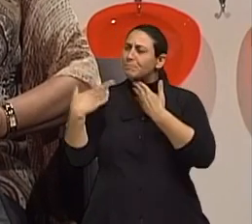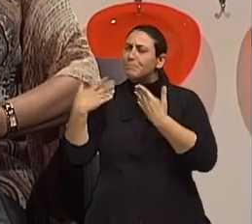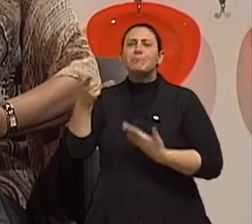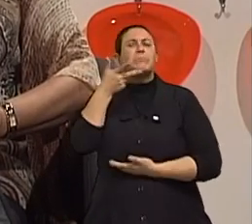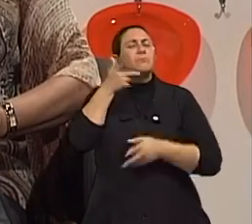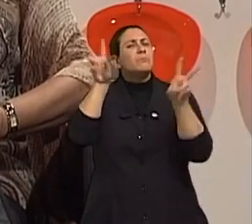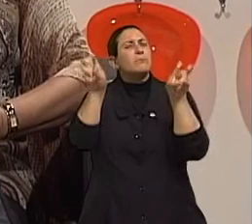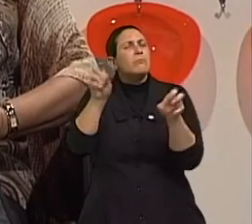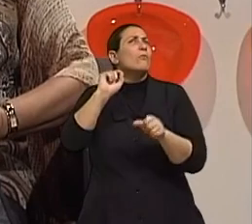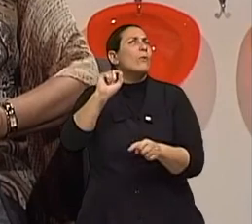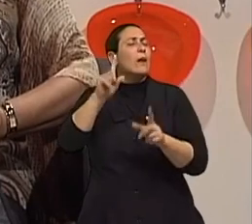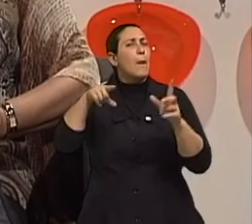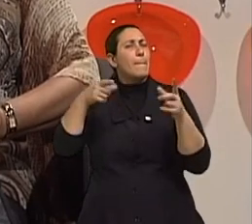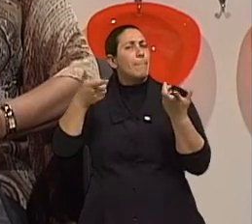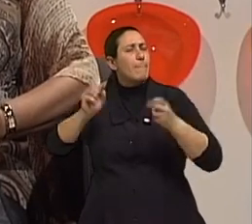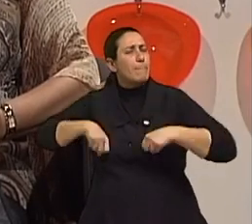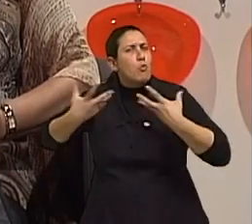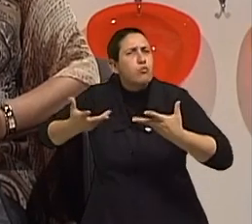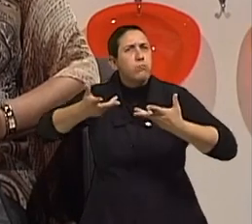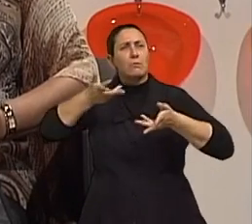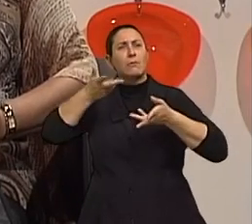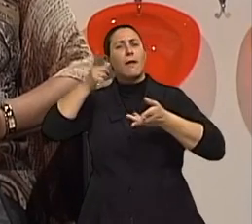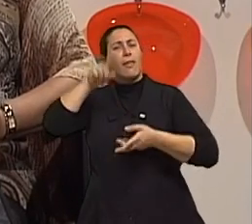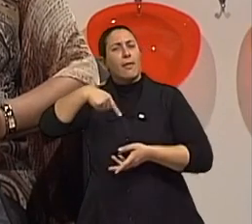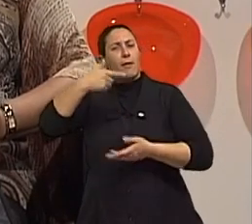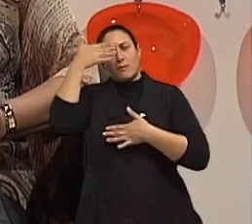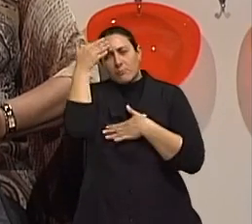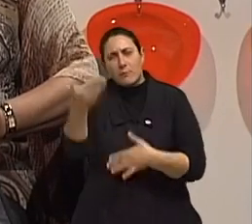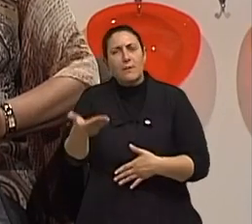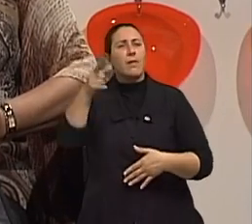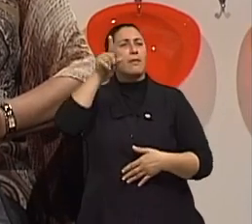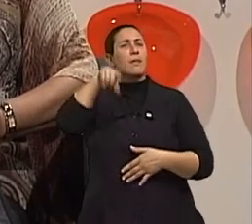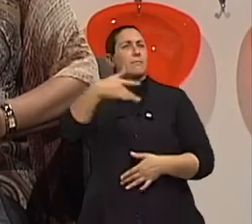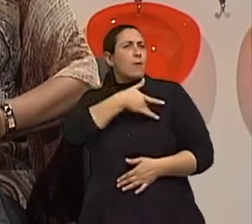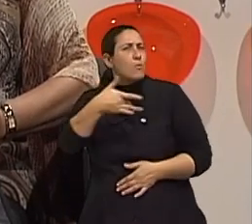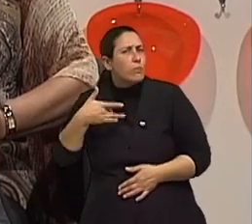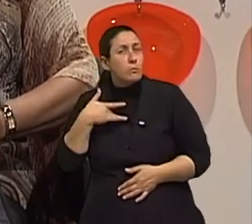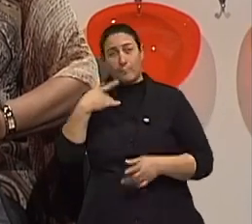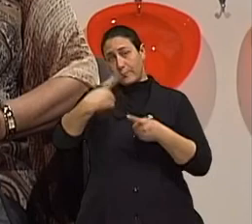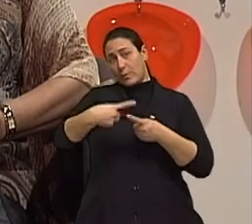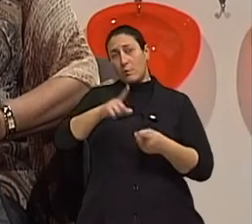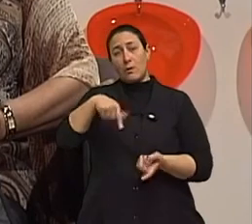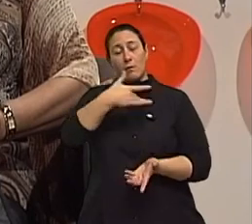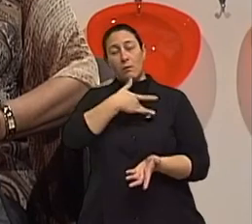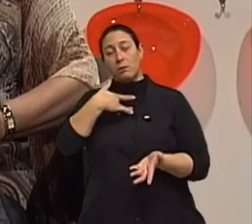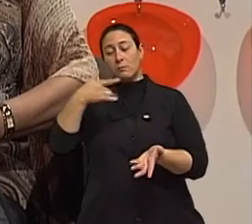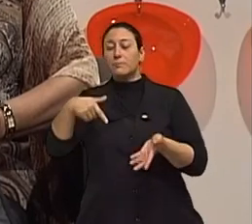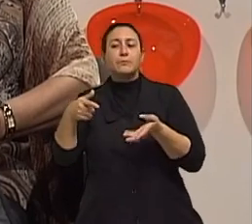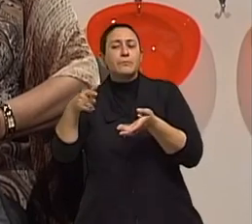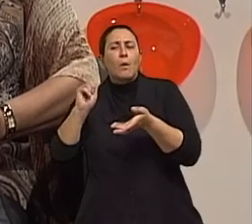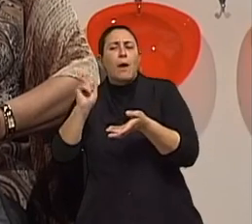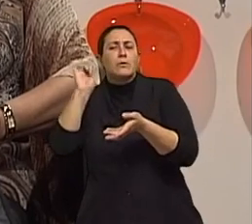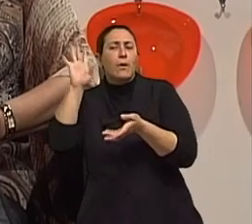nesta coisa do impulso, da gratificação, do tripé da saúde. A saúde não está realmente